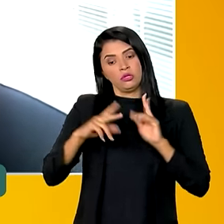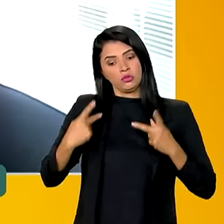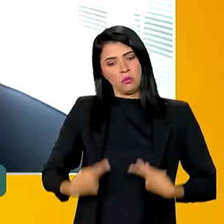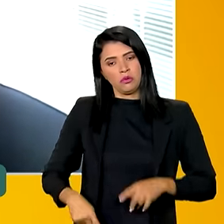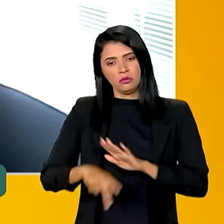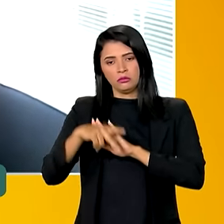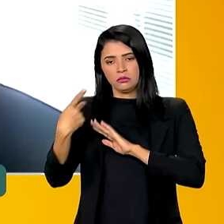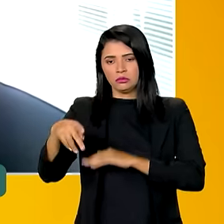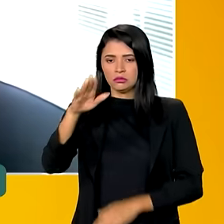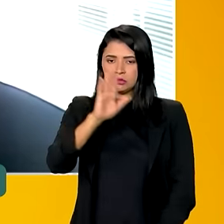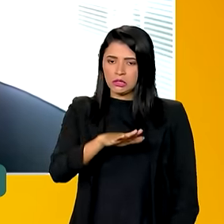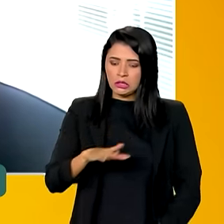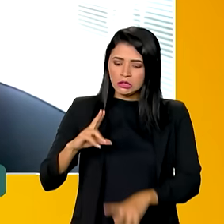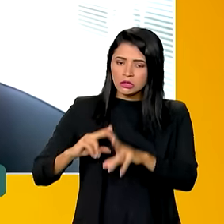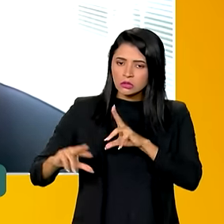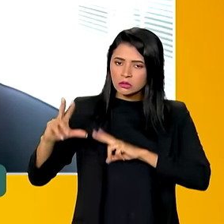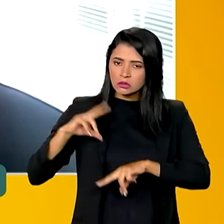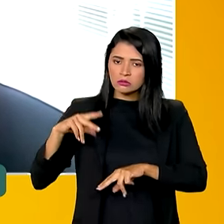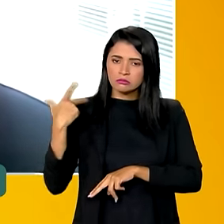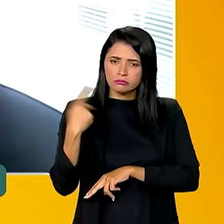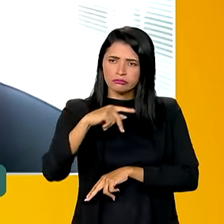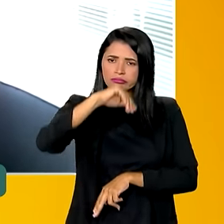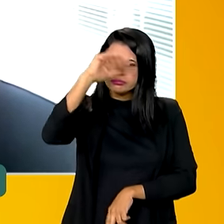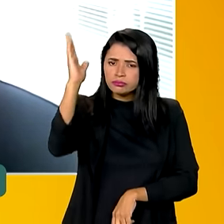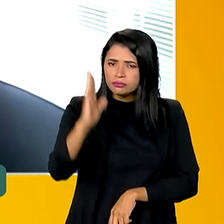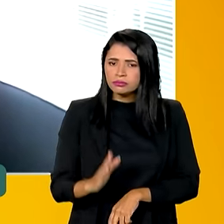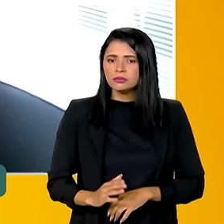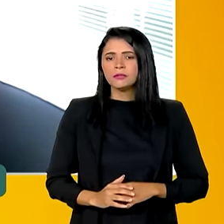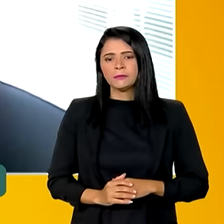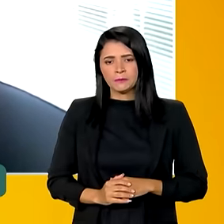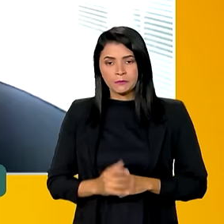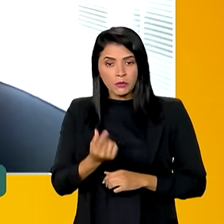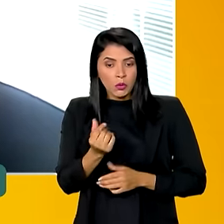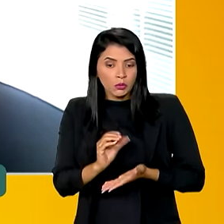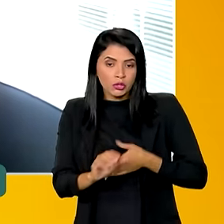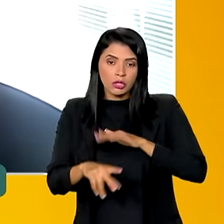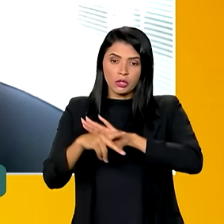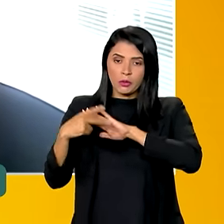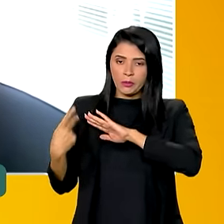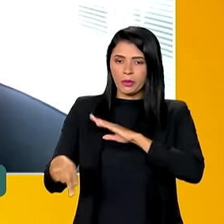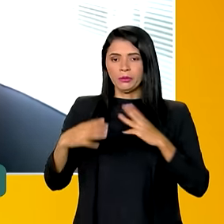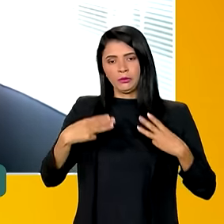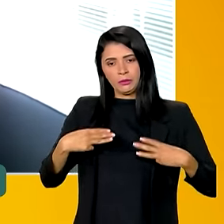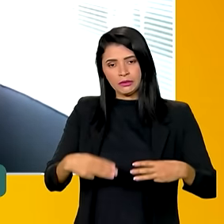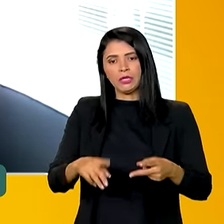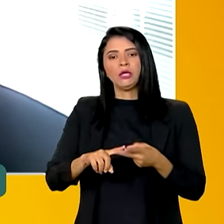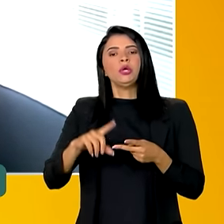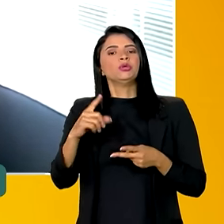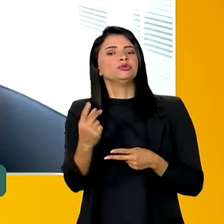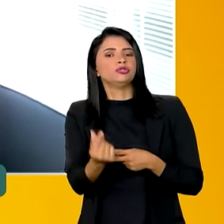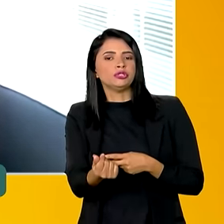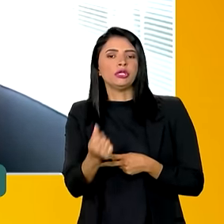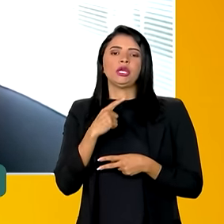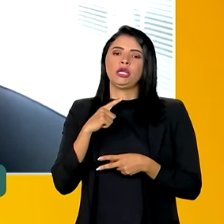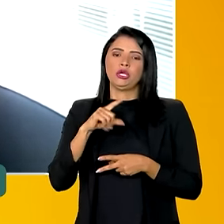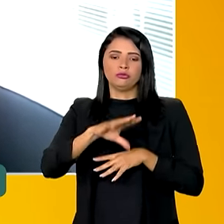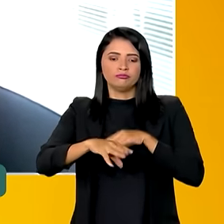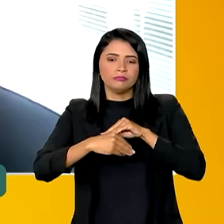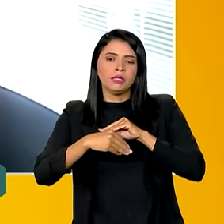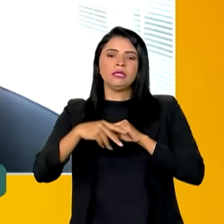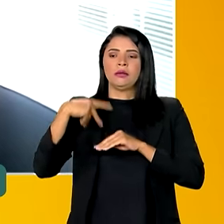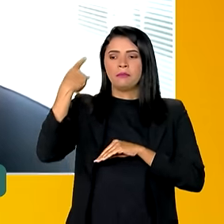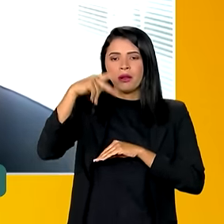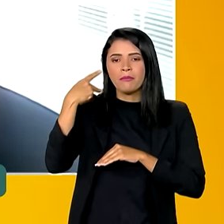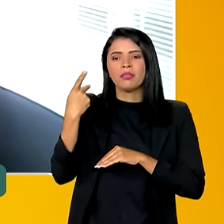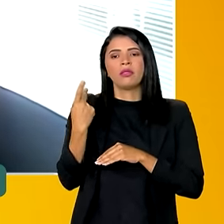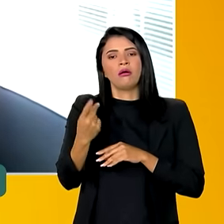de crianças e adolescentes para o Brasil. Com recursos do Ministério, com recursos de emendas parlamentares e